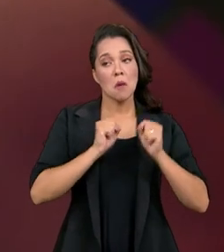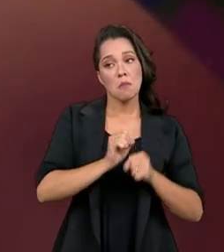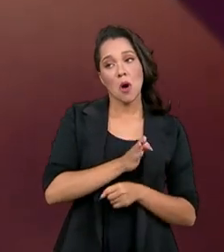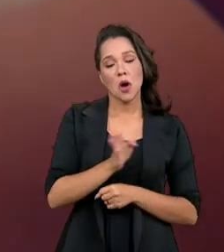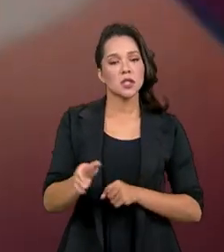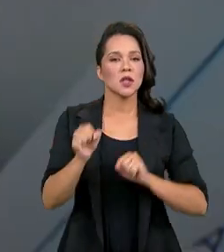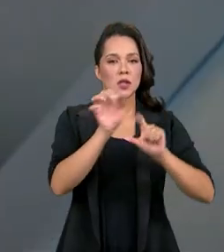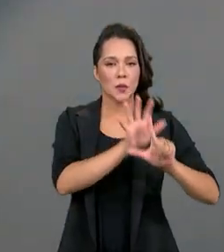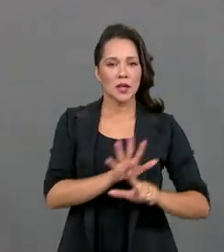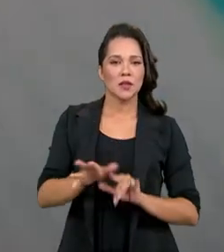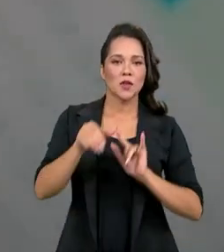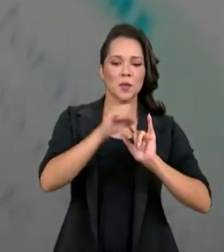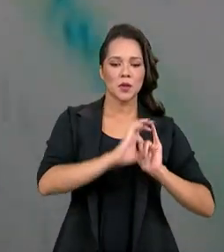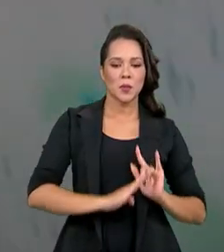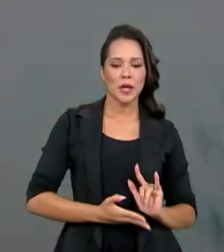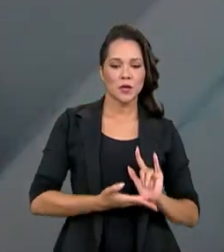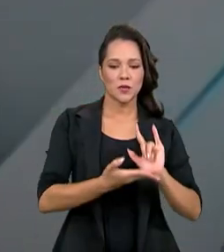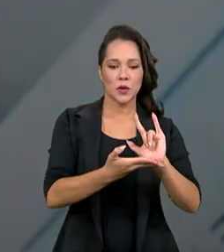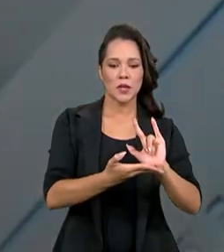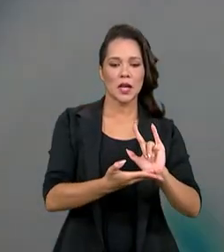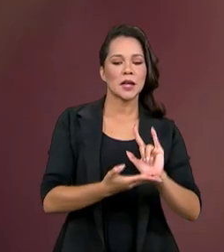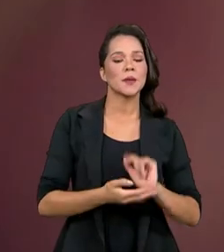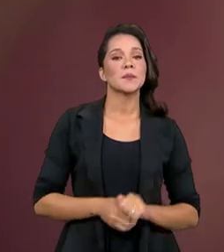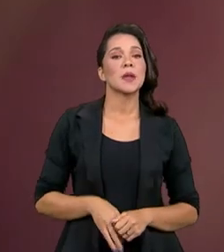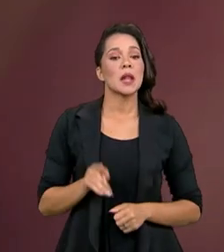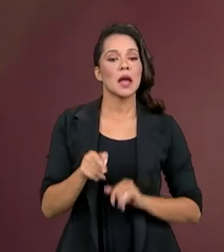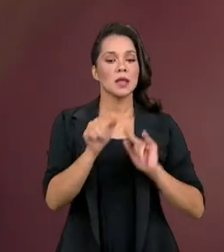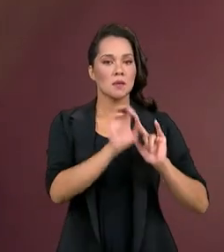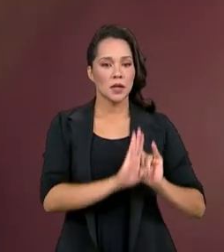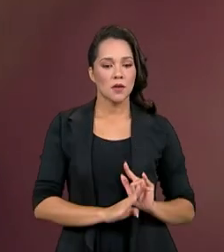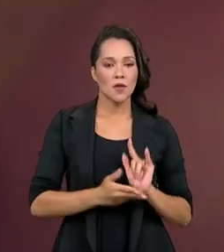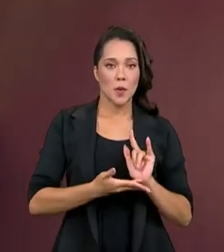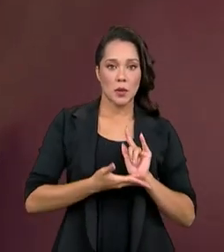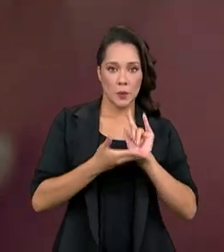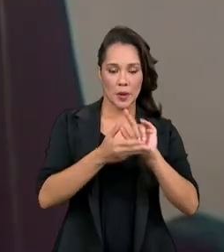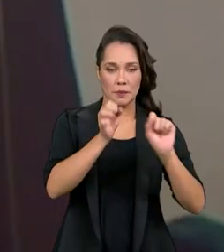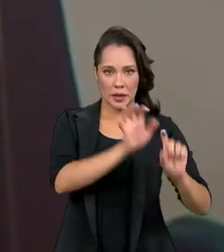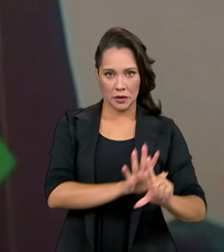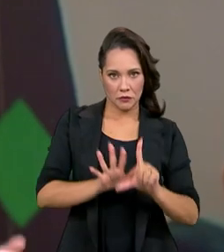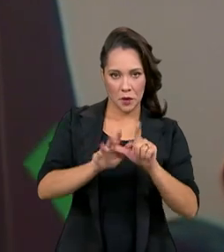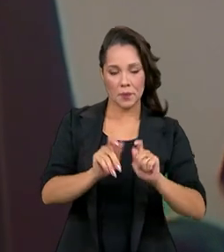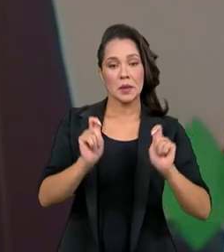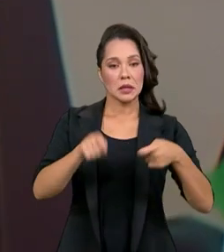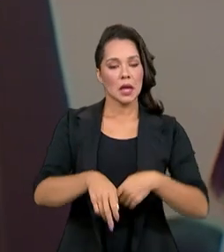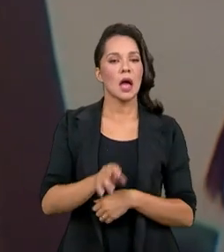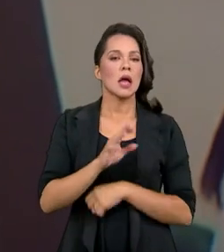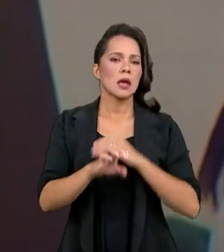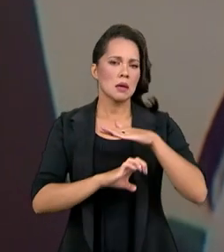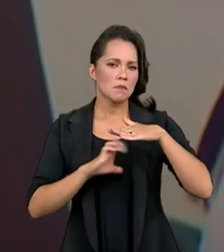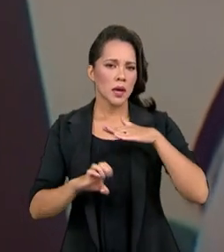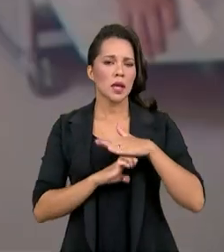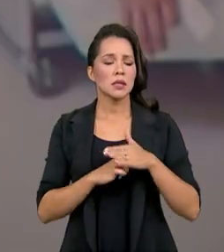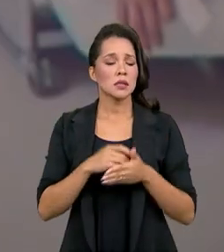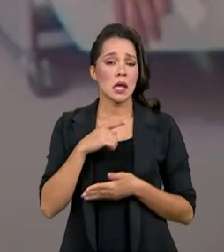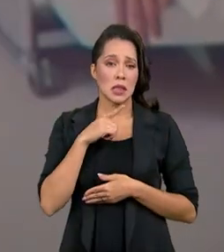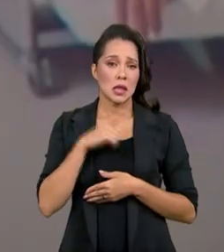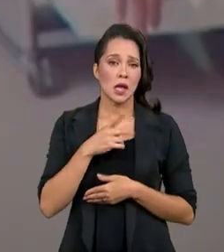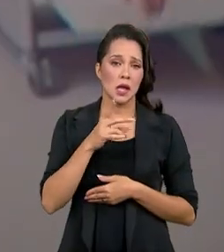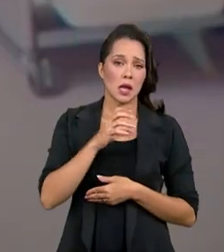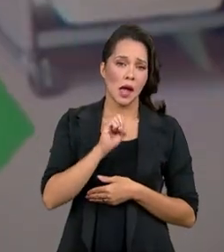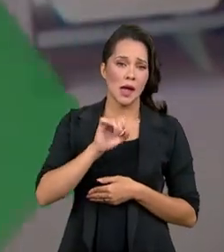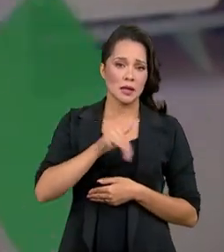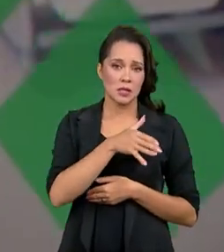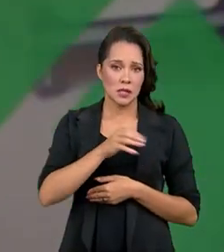plataforma do Pátria Voluntária. Na plataforma é possível que as instituições abram a ação